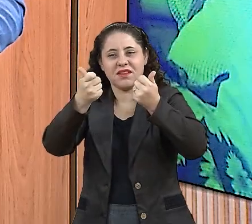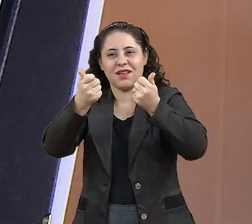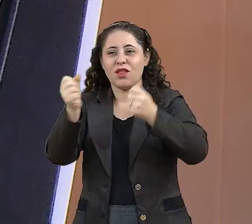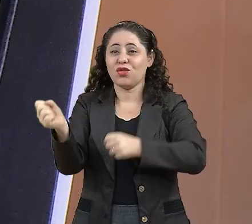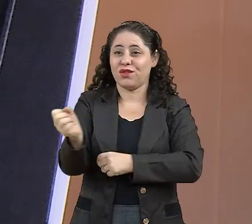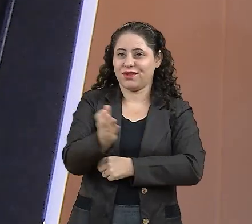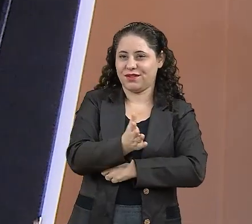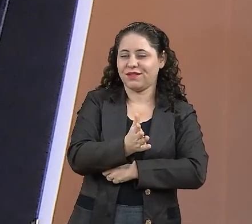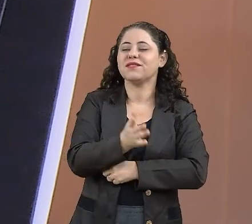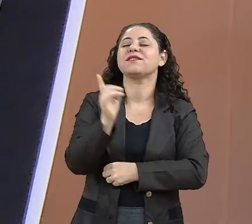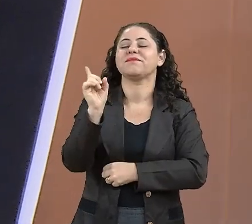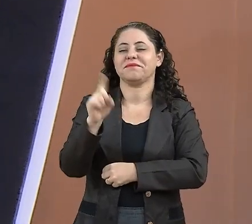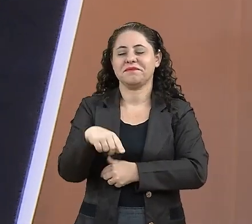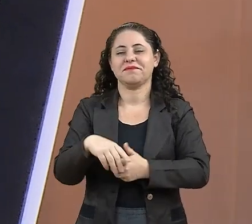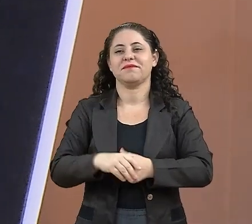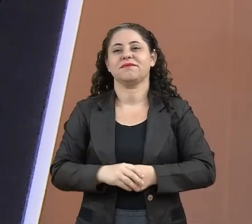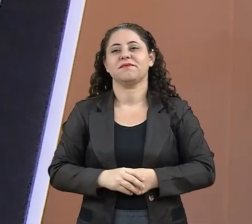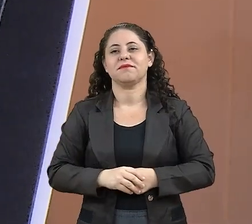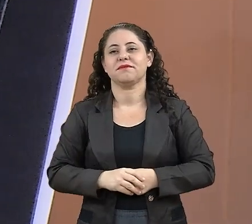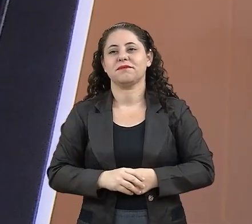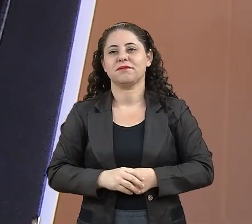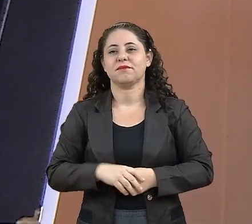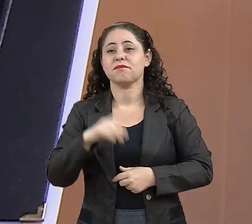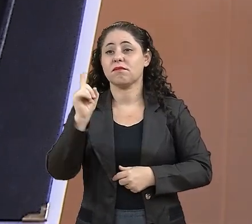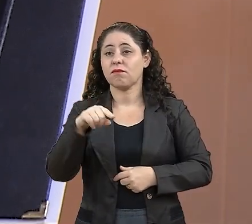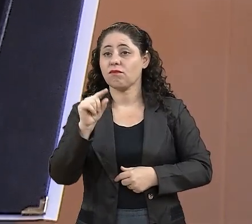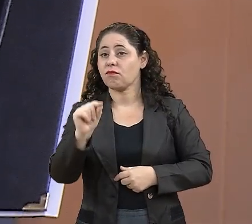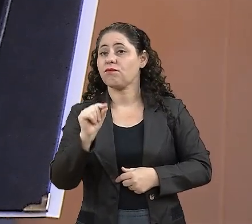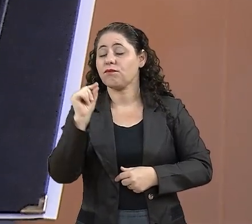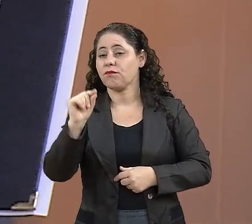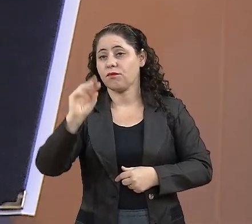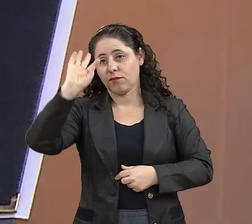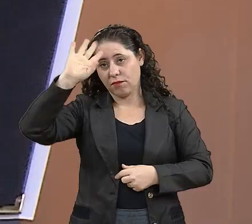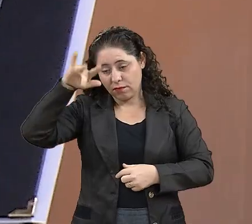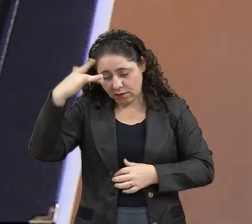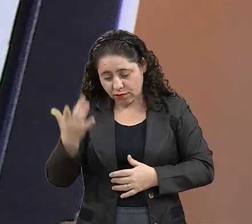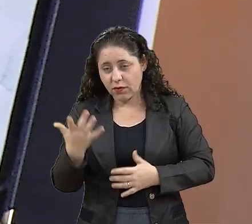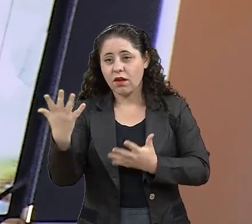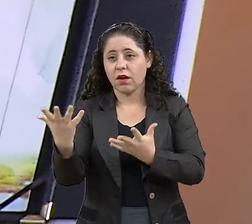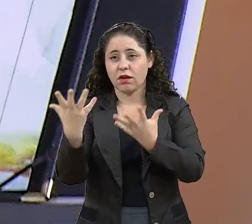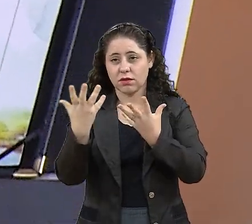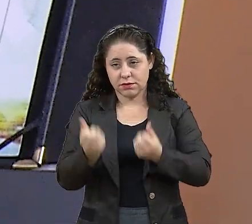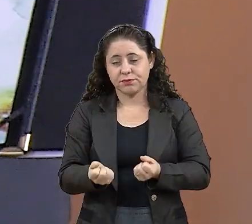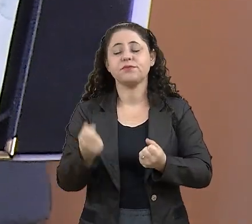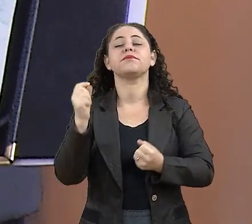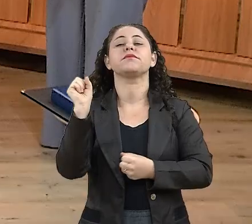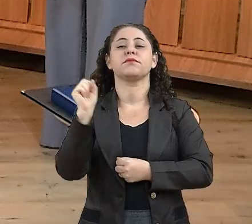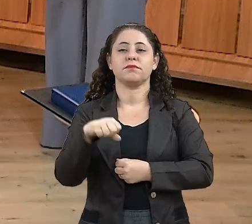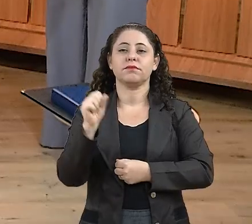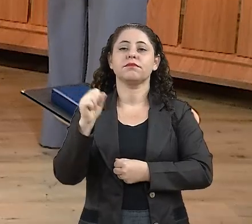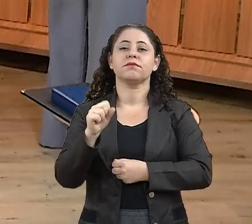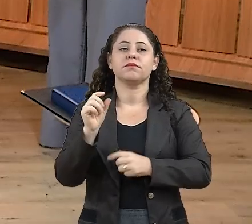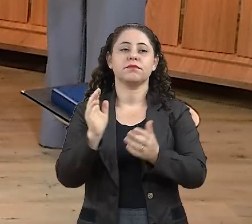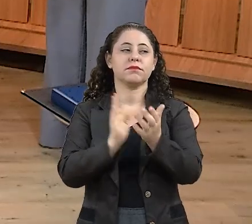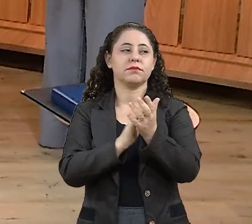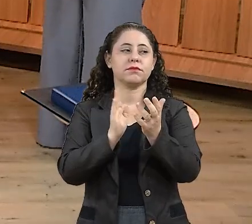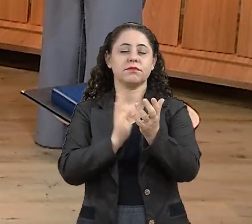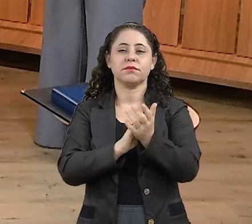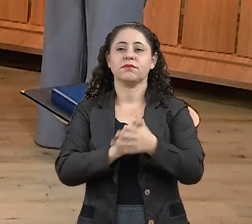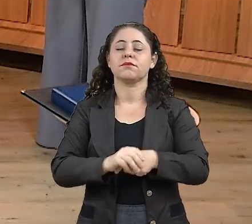Mais moderna. Esse é o que os homenageados desse ano vão receber. Vão receber. Maravilha. E ela